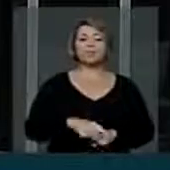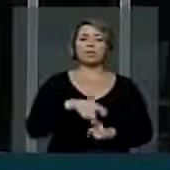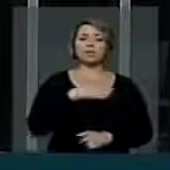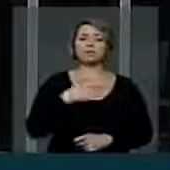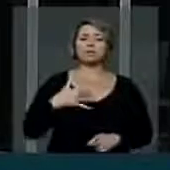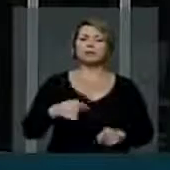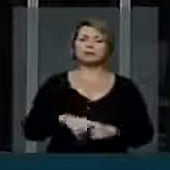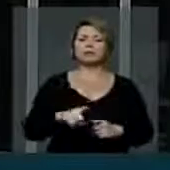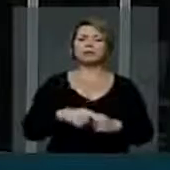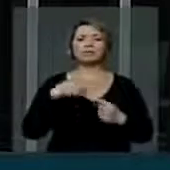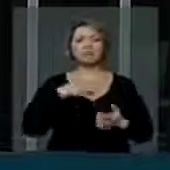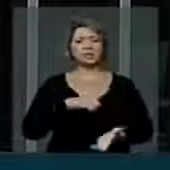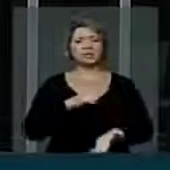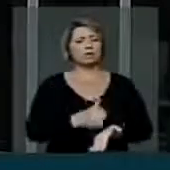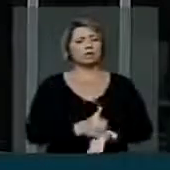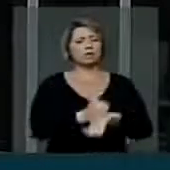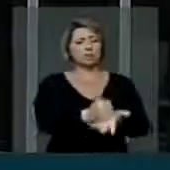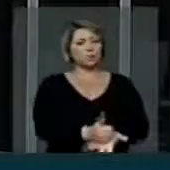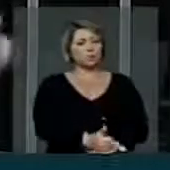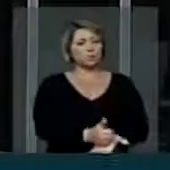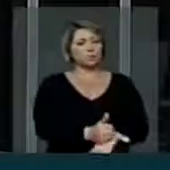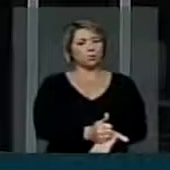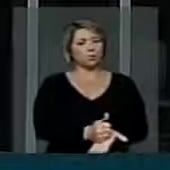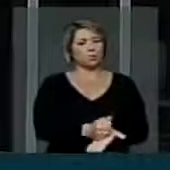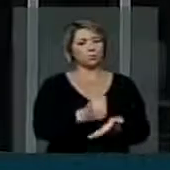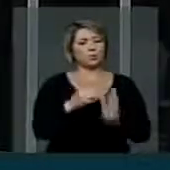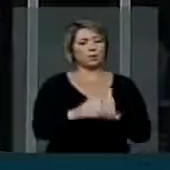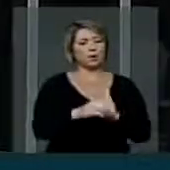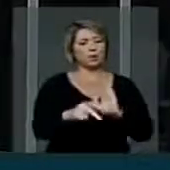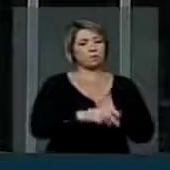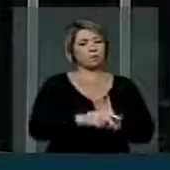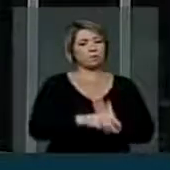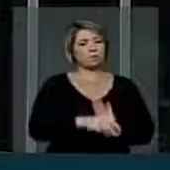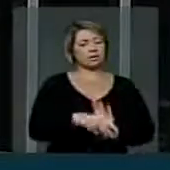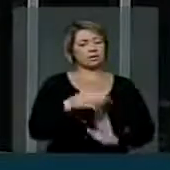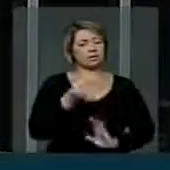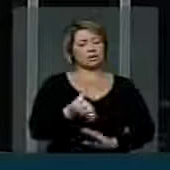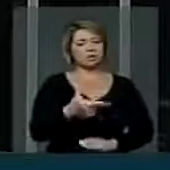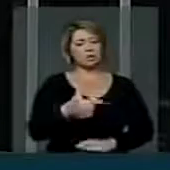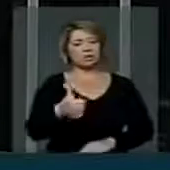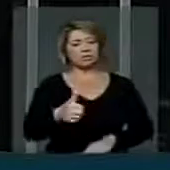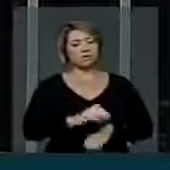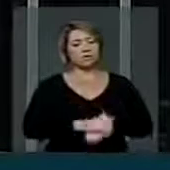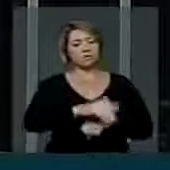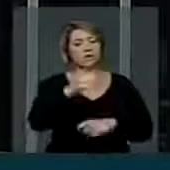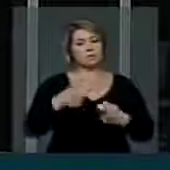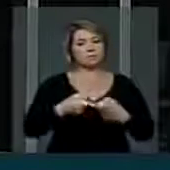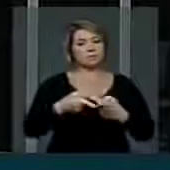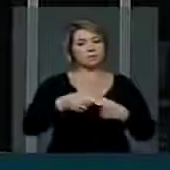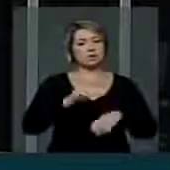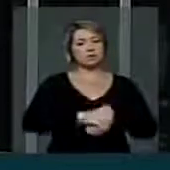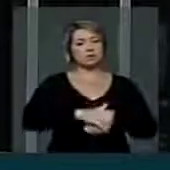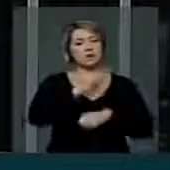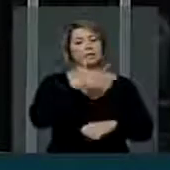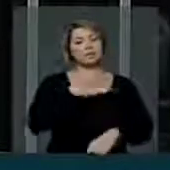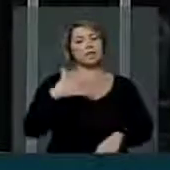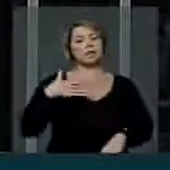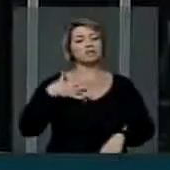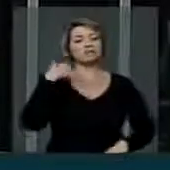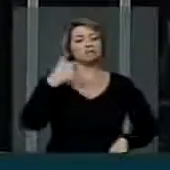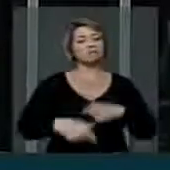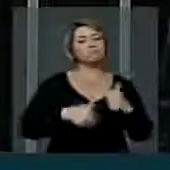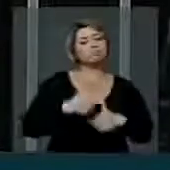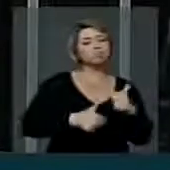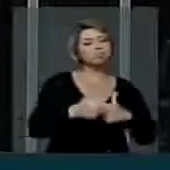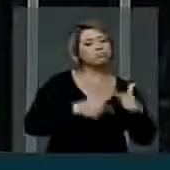queremos dizer do nosso apoio, a Mida Provisão 621, do Mais Médico, por Mais Saúde, debatemos a exaustão na manhã de